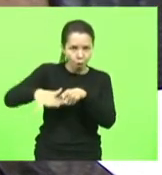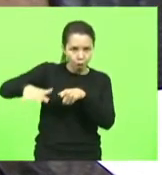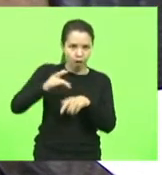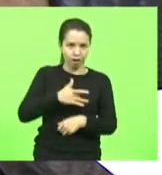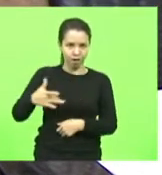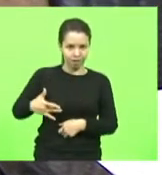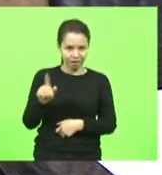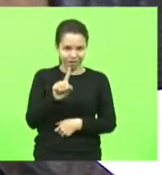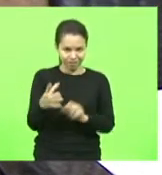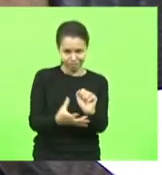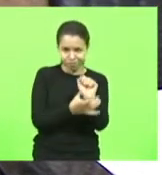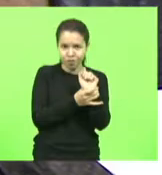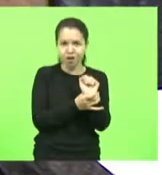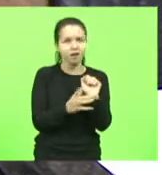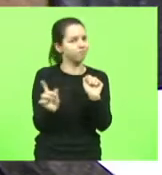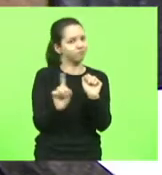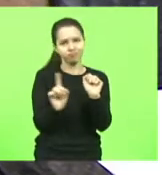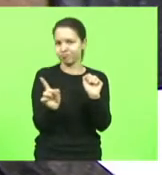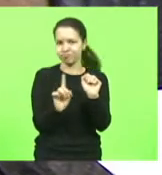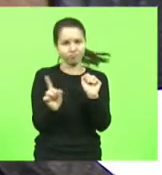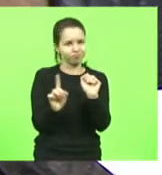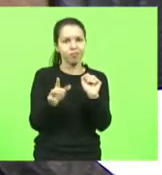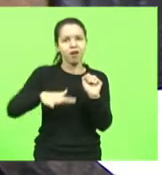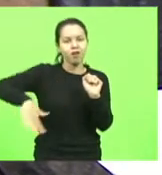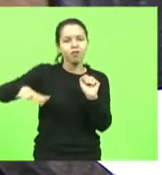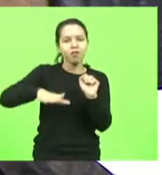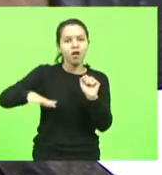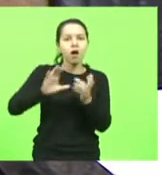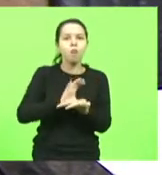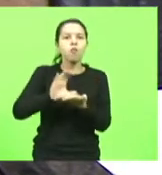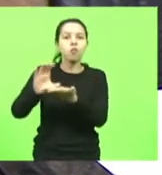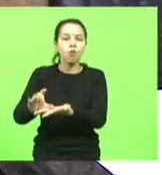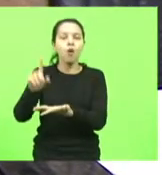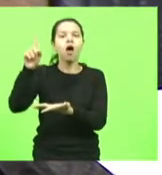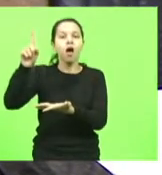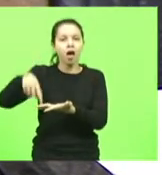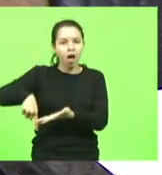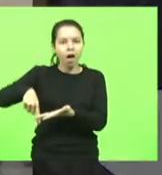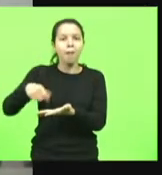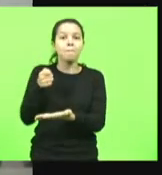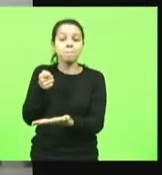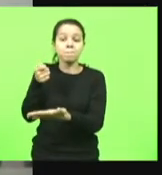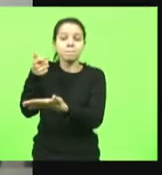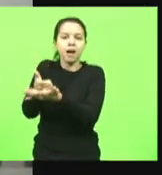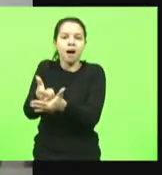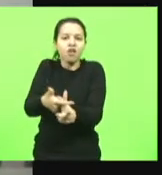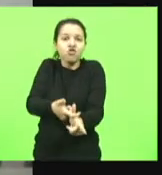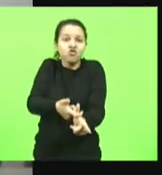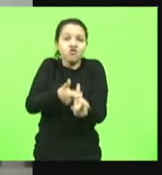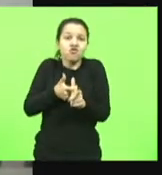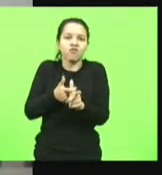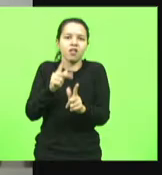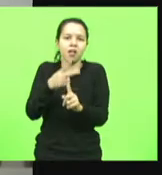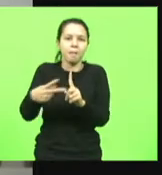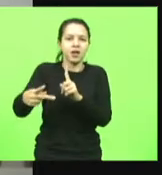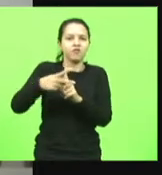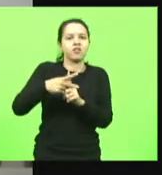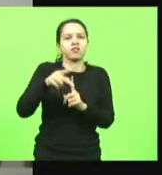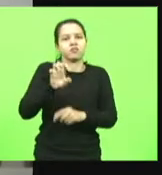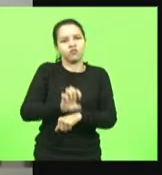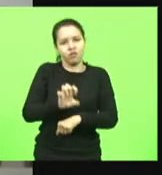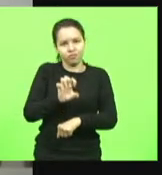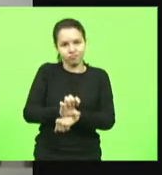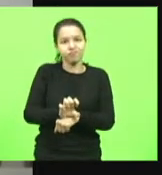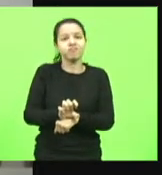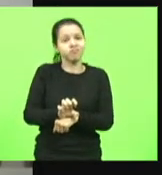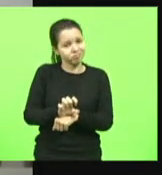não foi para a segurança, nada disso. A maior parte foi para cumprir o rombo da nossa Previdência Estadual. Está aqui,